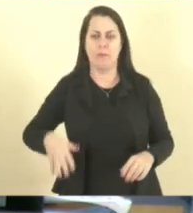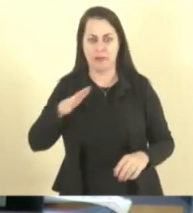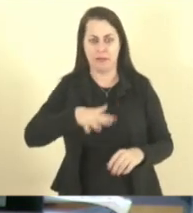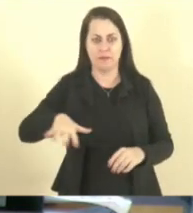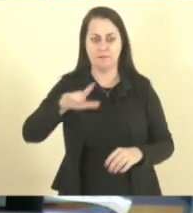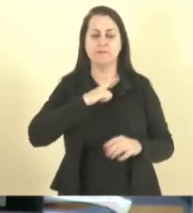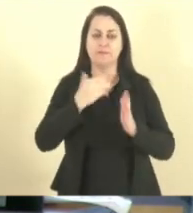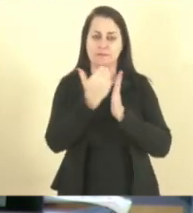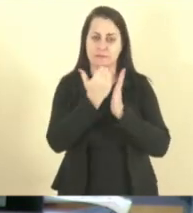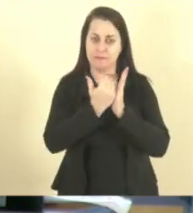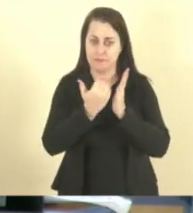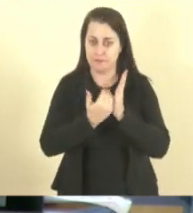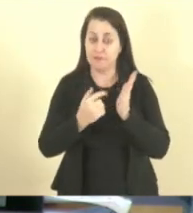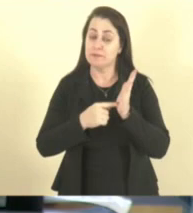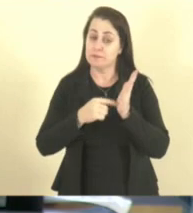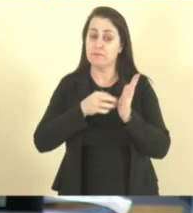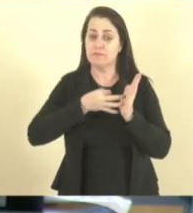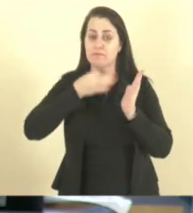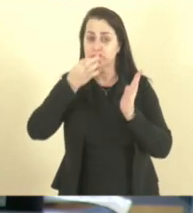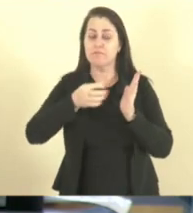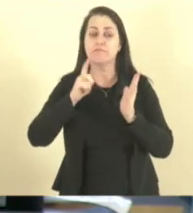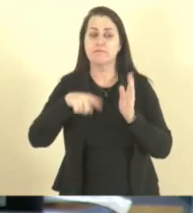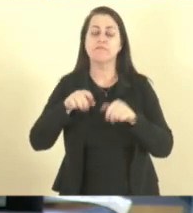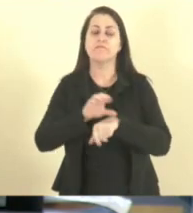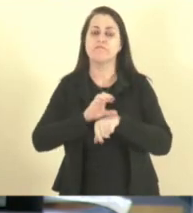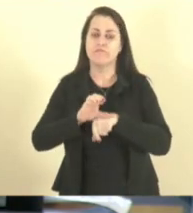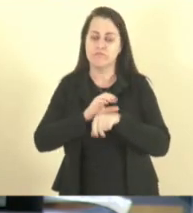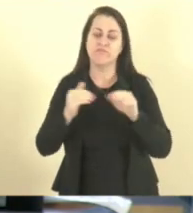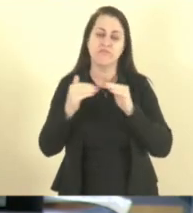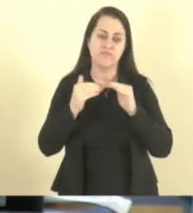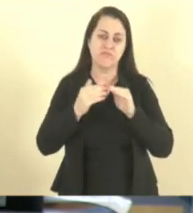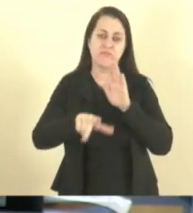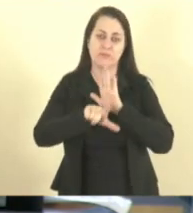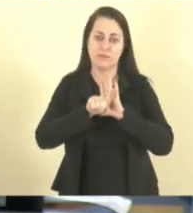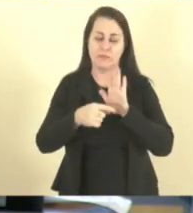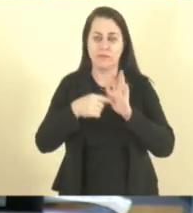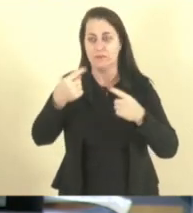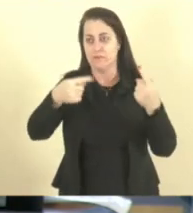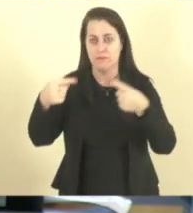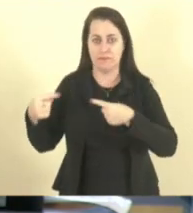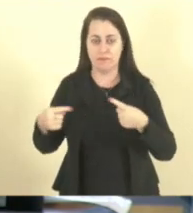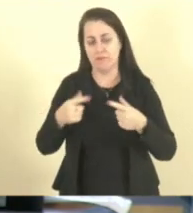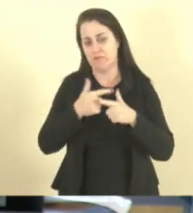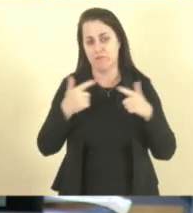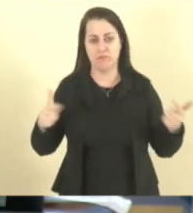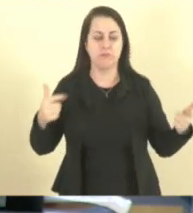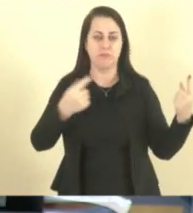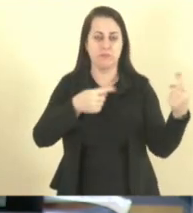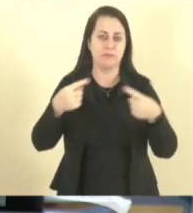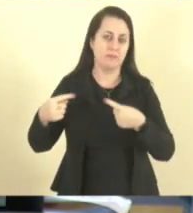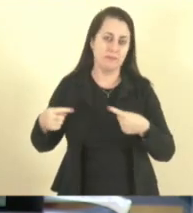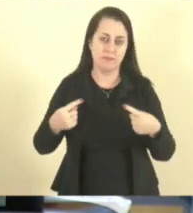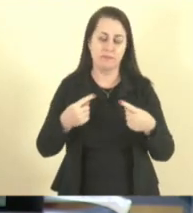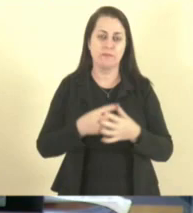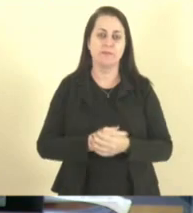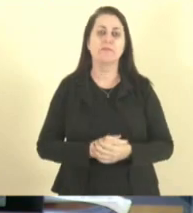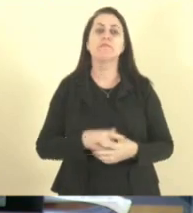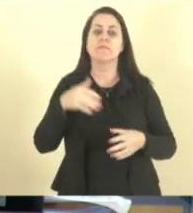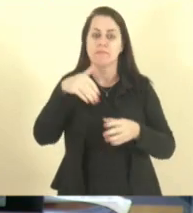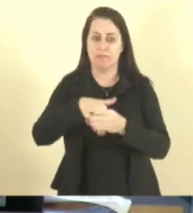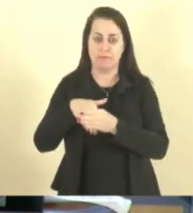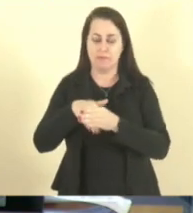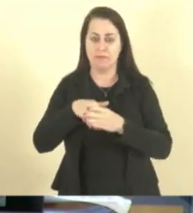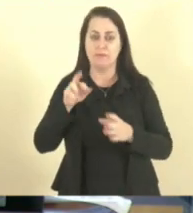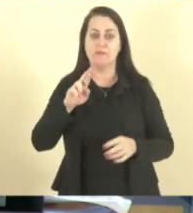E então, parecer, é pela constitucionalidade e legalidade da matéria, coloca a matéria em discussão. Não tendo quem queira discutir a matéria, coloca votação. Deputada